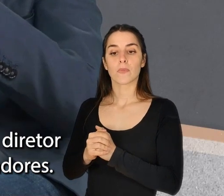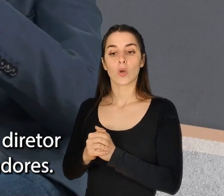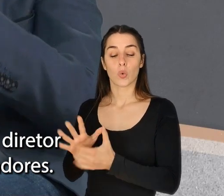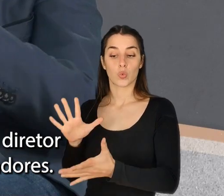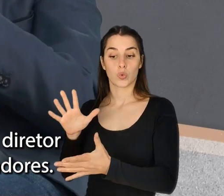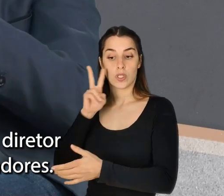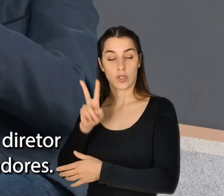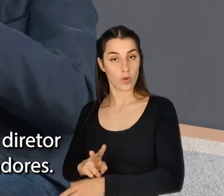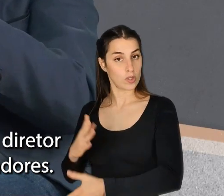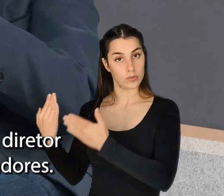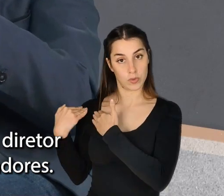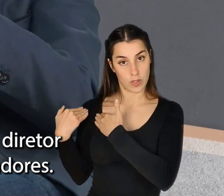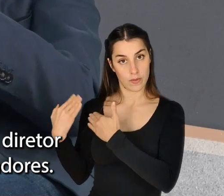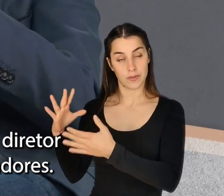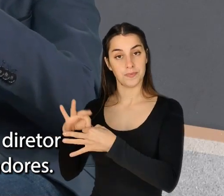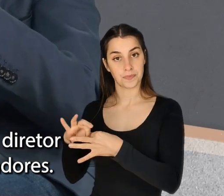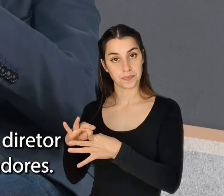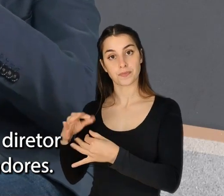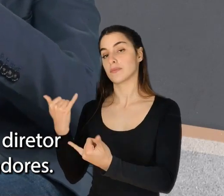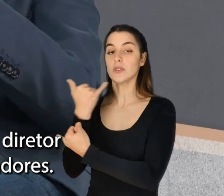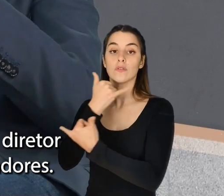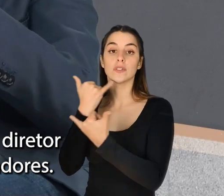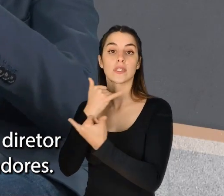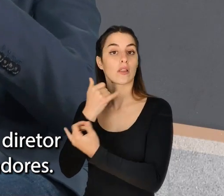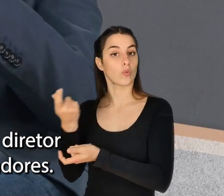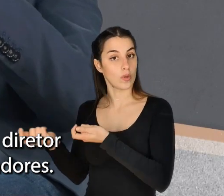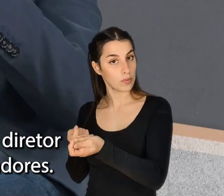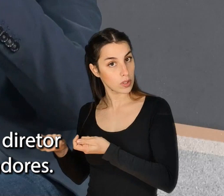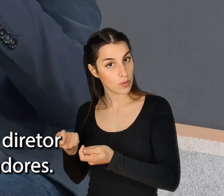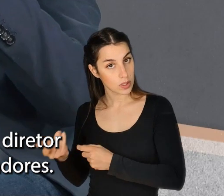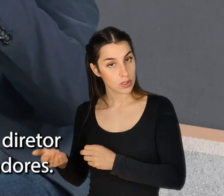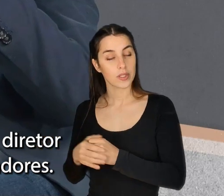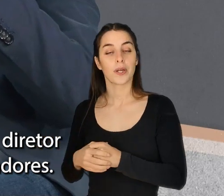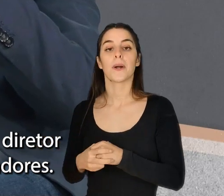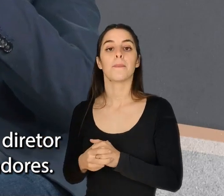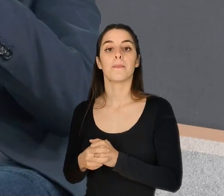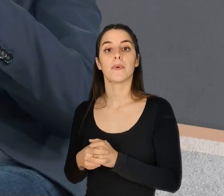um diretor responsável pela felicidade dos colaboradores,